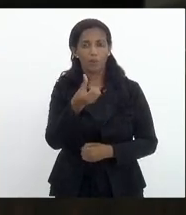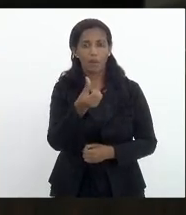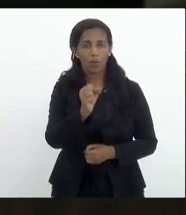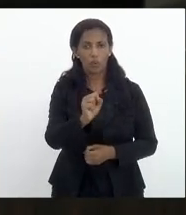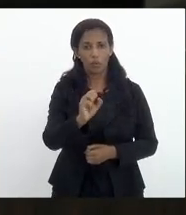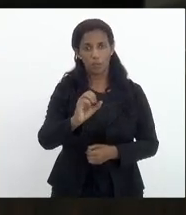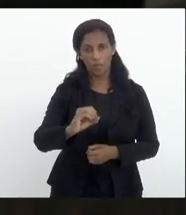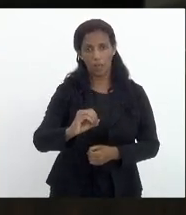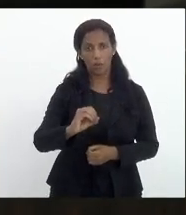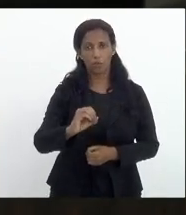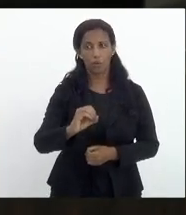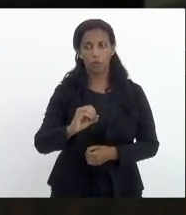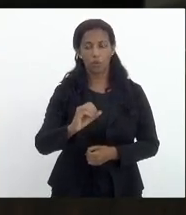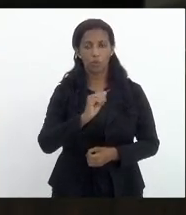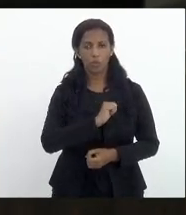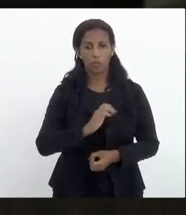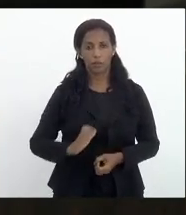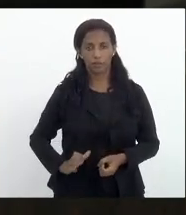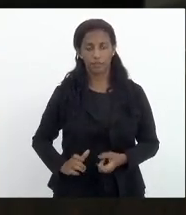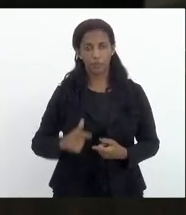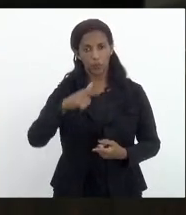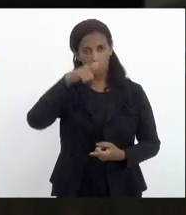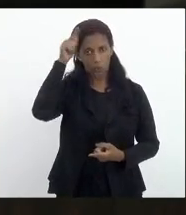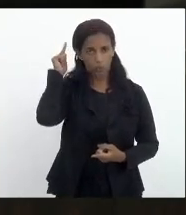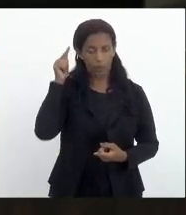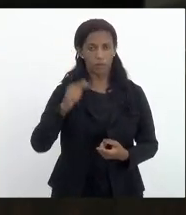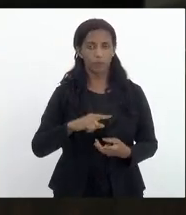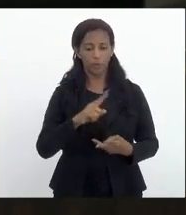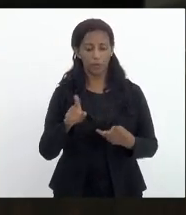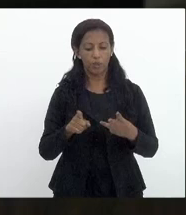de autoria dos deputados André Ciliano e Luz Paulo.